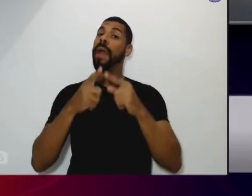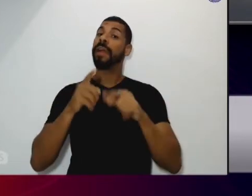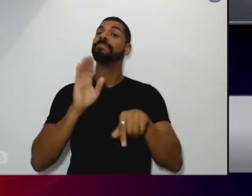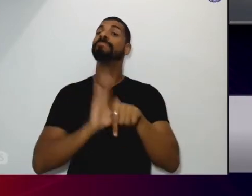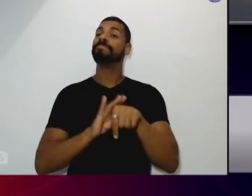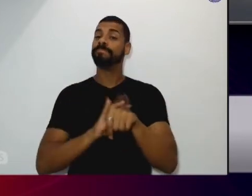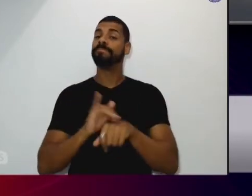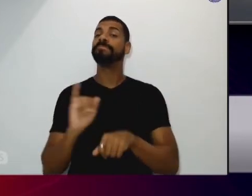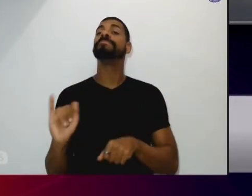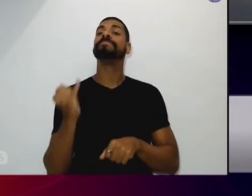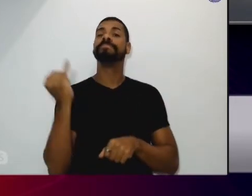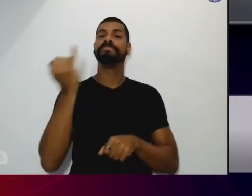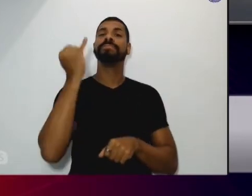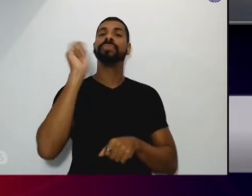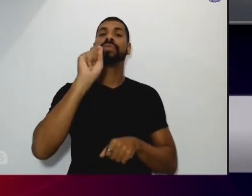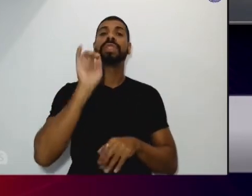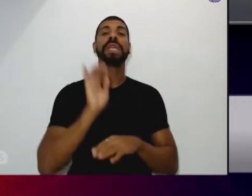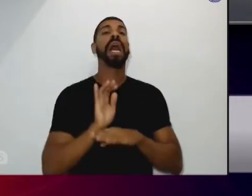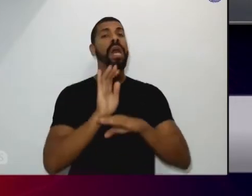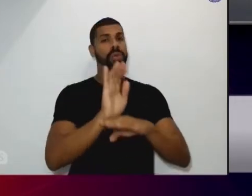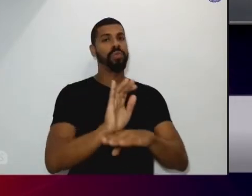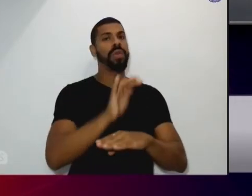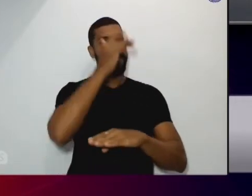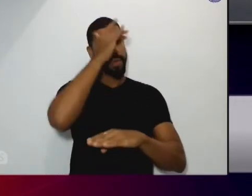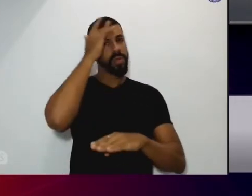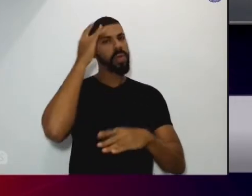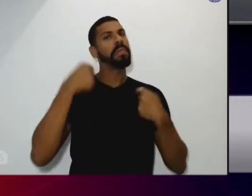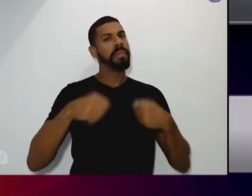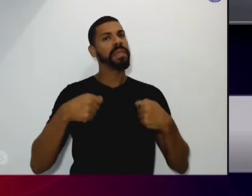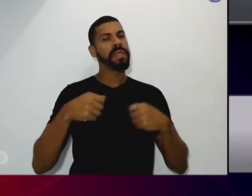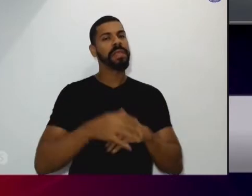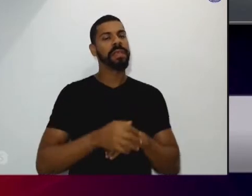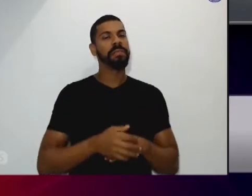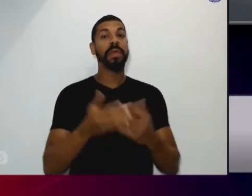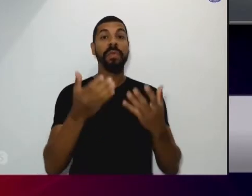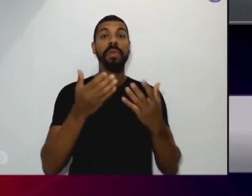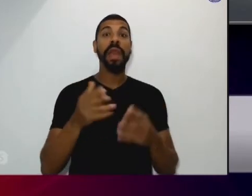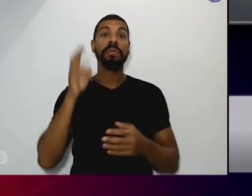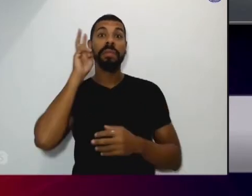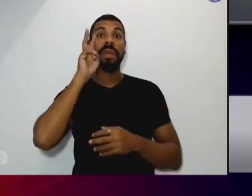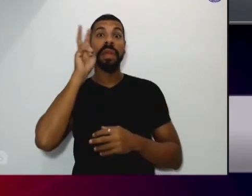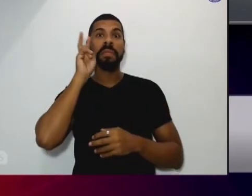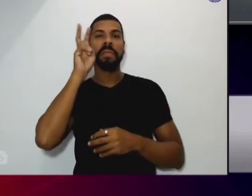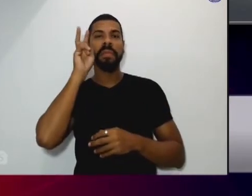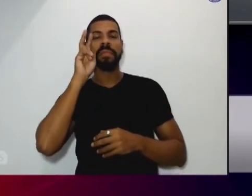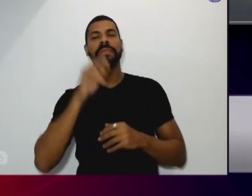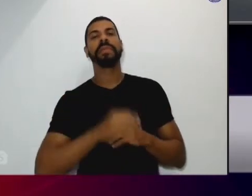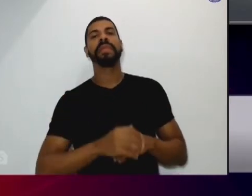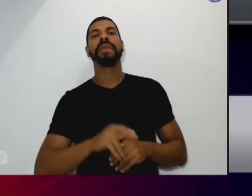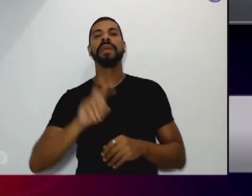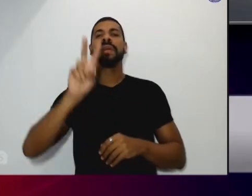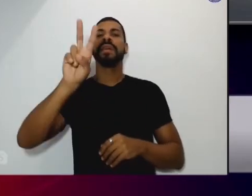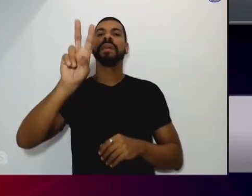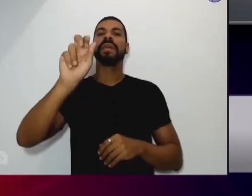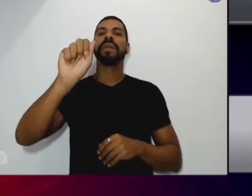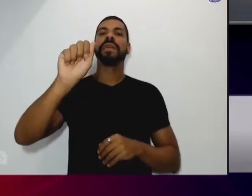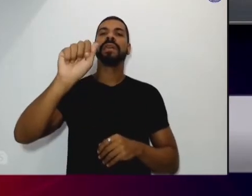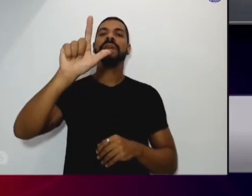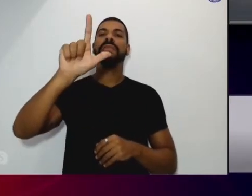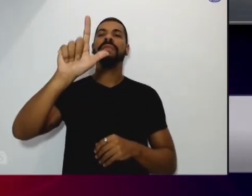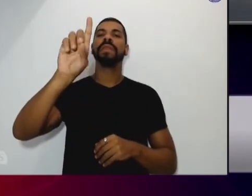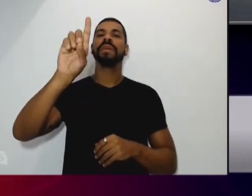socorro ao seu a sua volta então quero lembrar aqui do Vandão do ano passado o Vandão